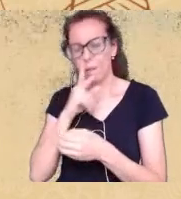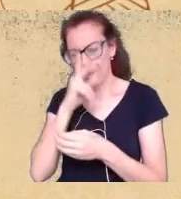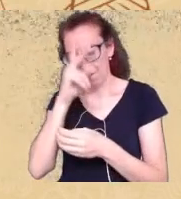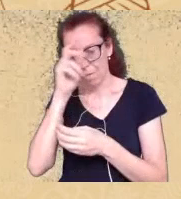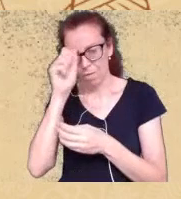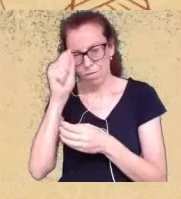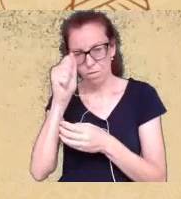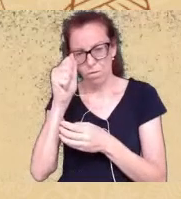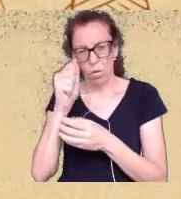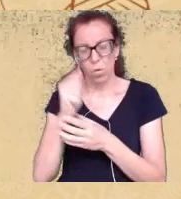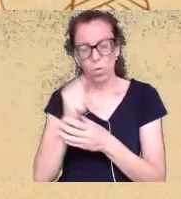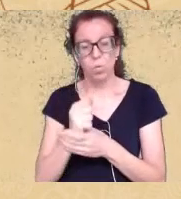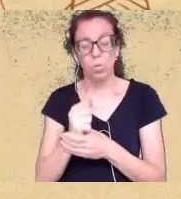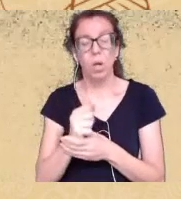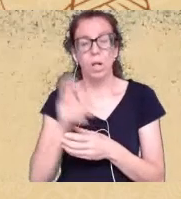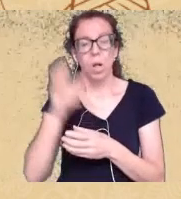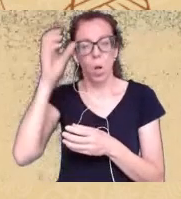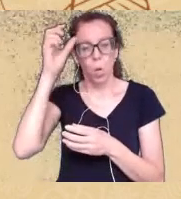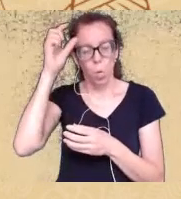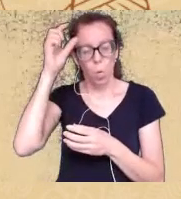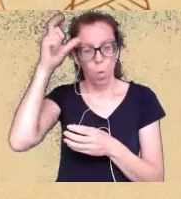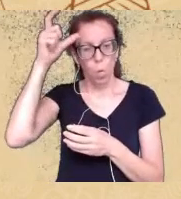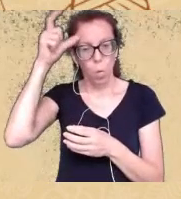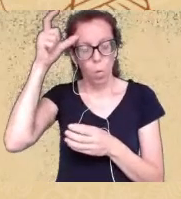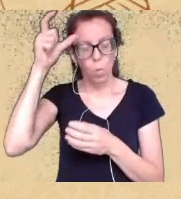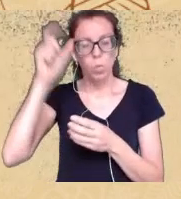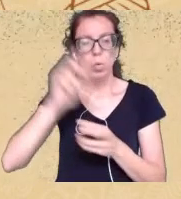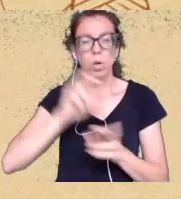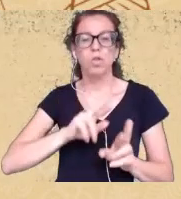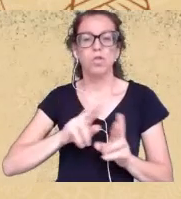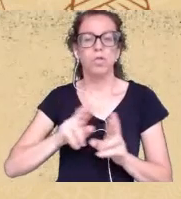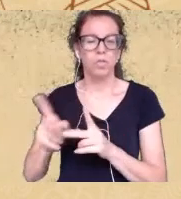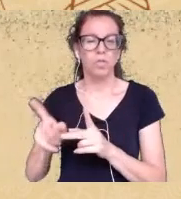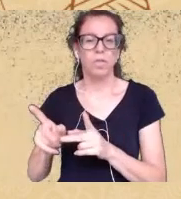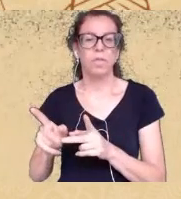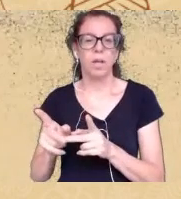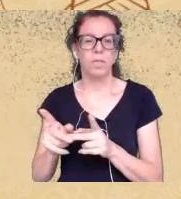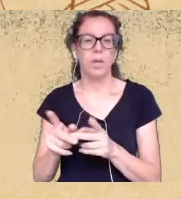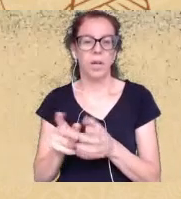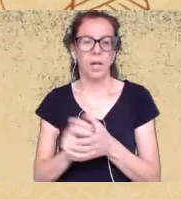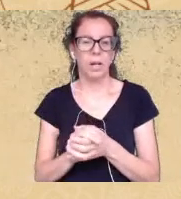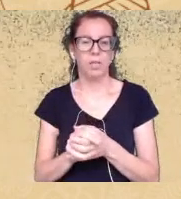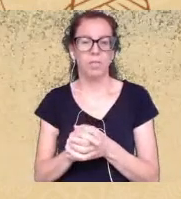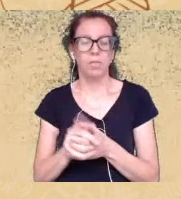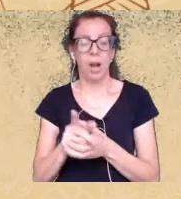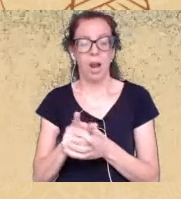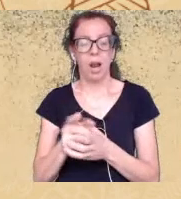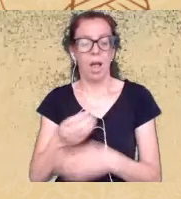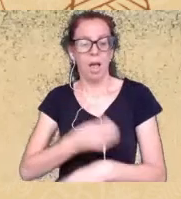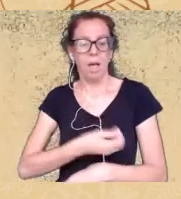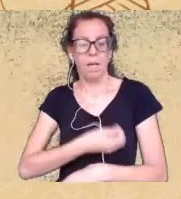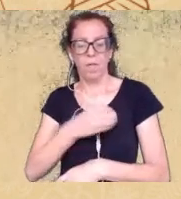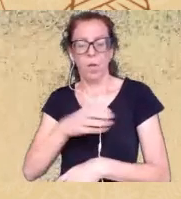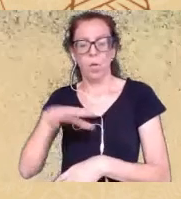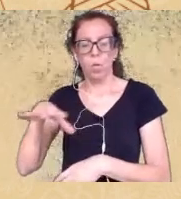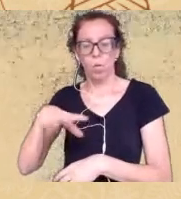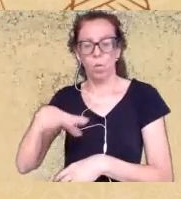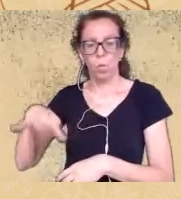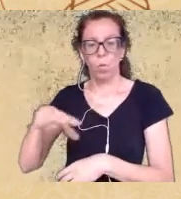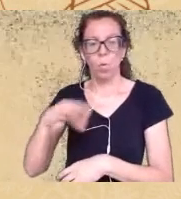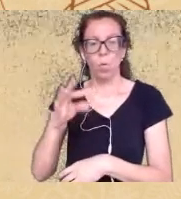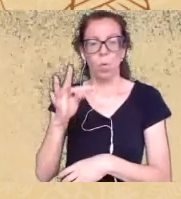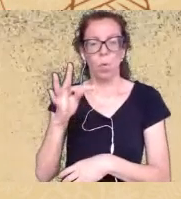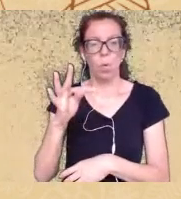que eu vivo nos terreiros e lógico eu estou falando do terreiro porque é o meu lugar mas existe outros polos de